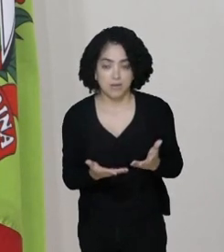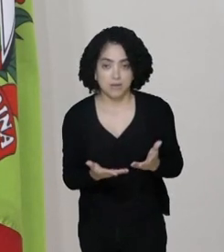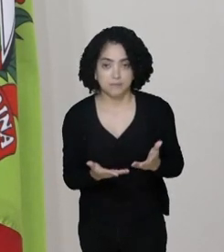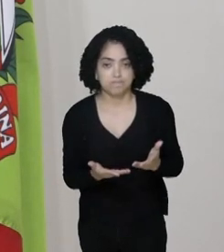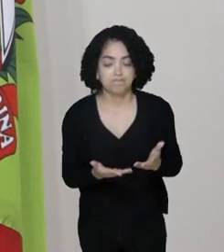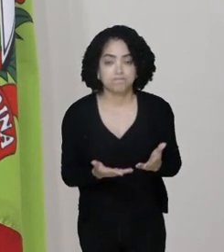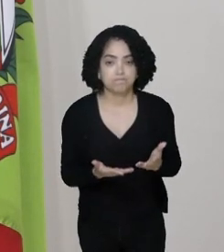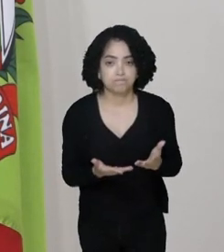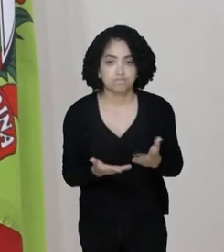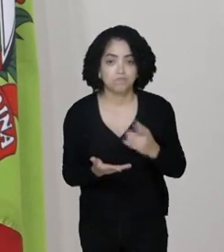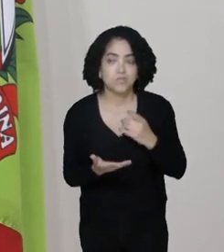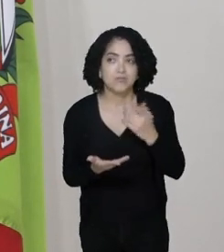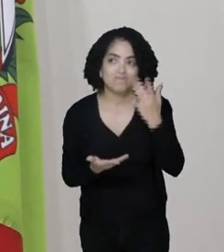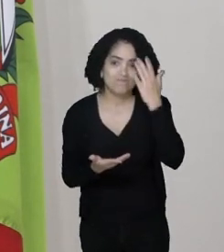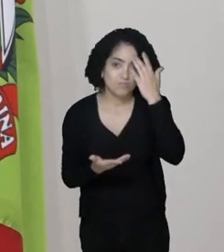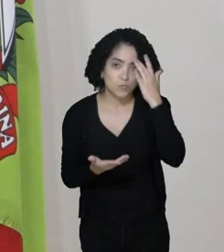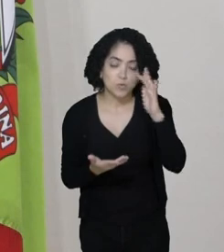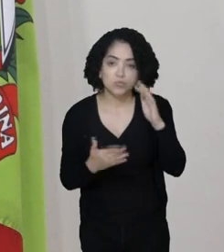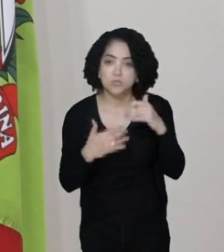eu não consigo compreender